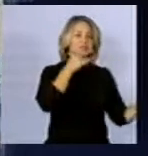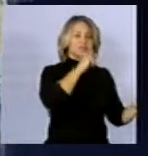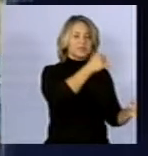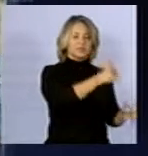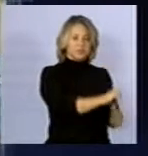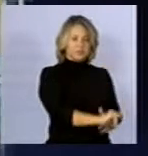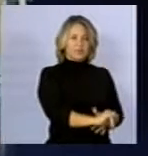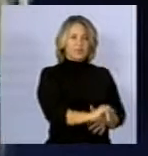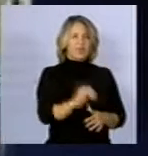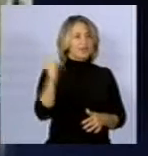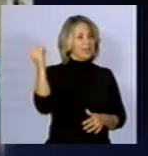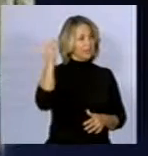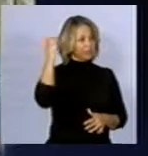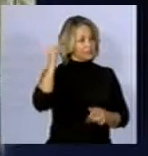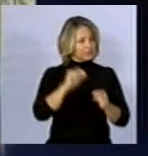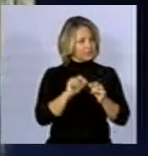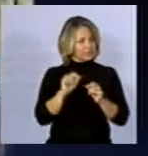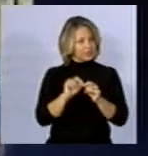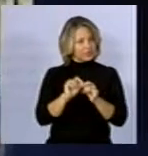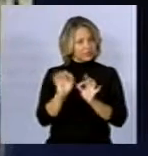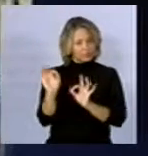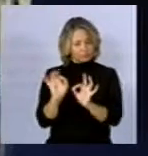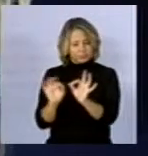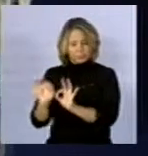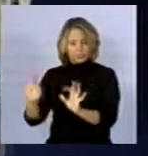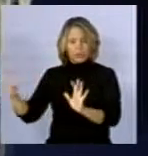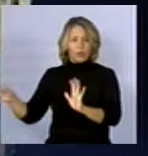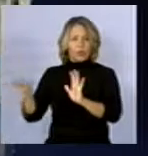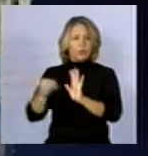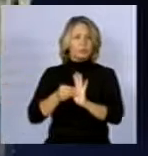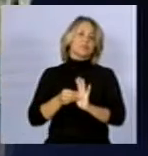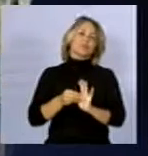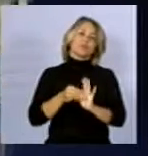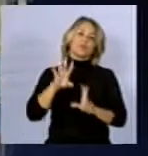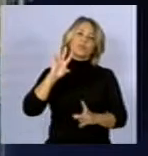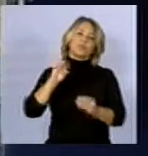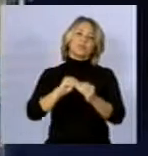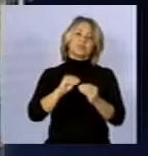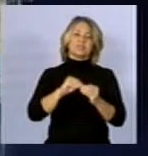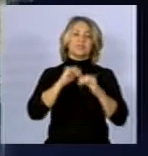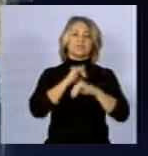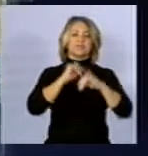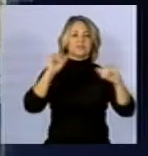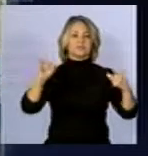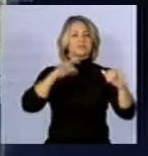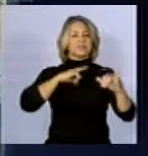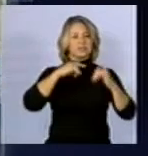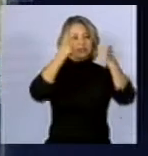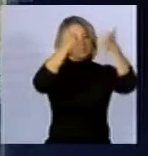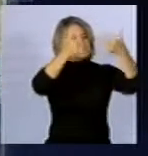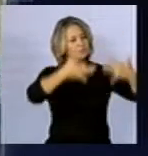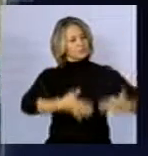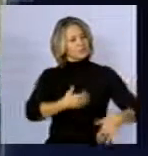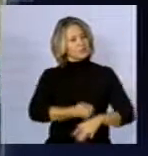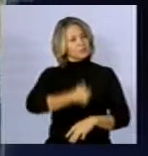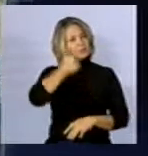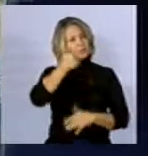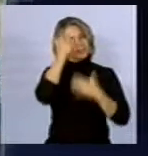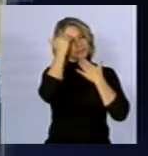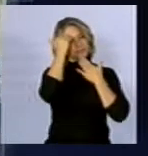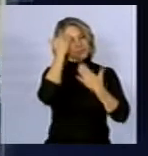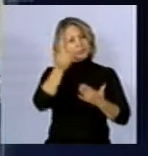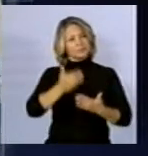complementar essa informação para ter dados mais fidedignos. Essa é a minha palavra. Muito obrigada.